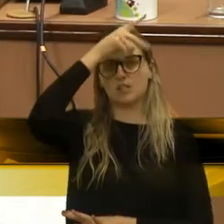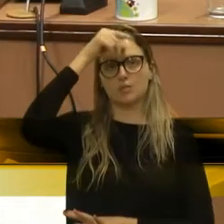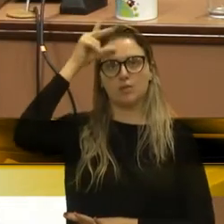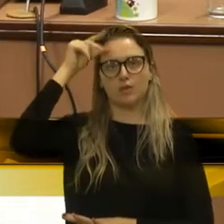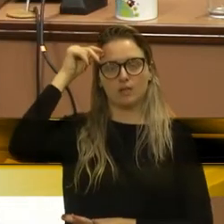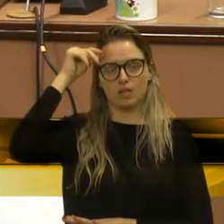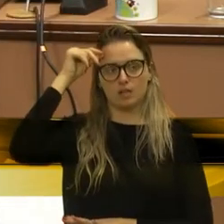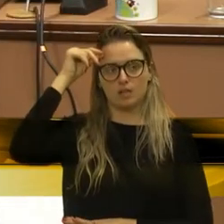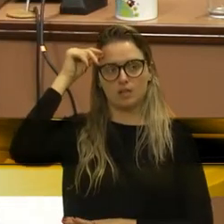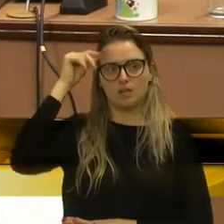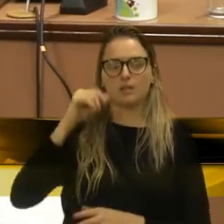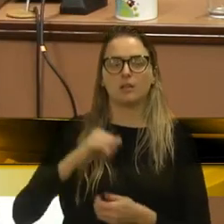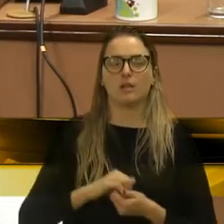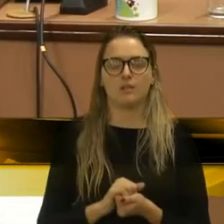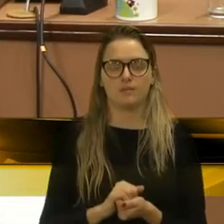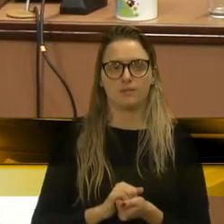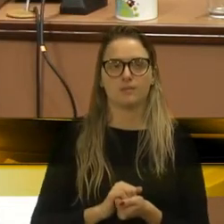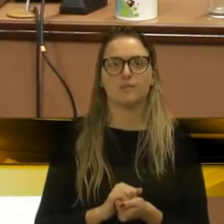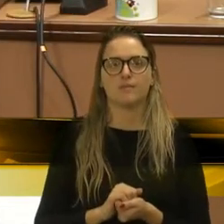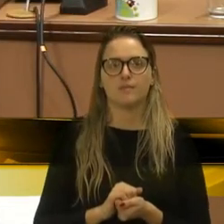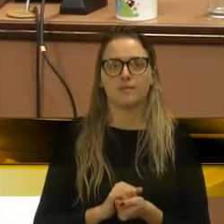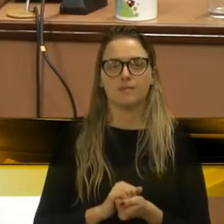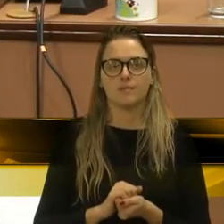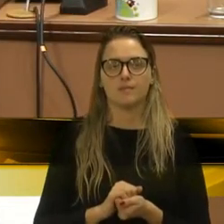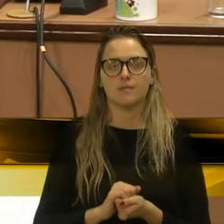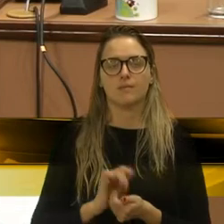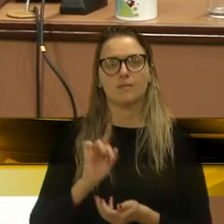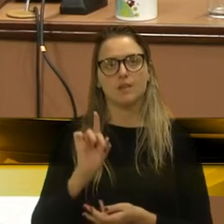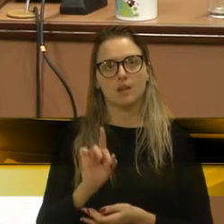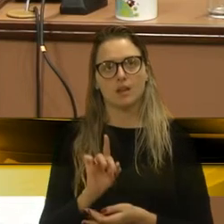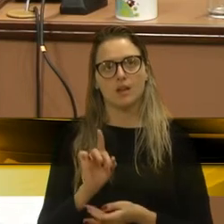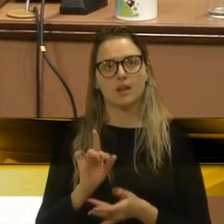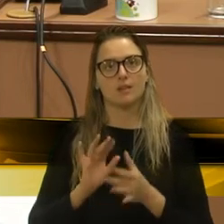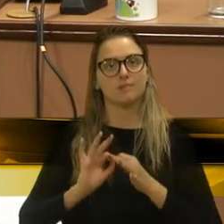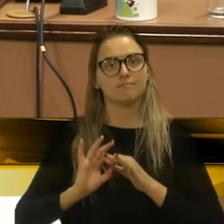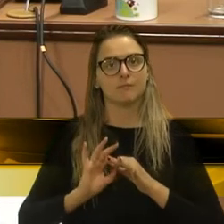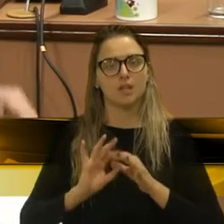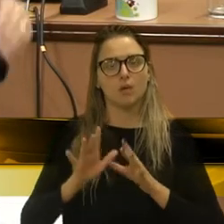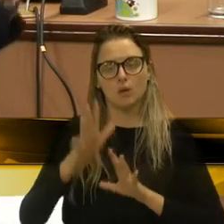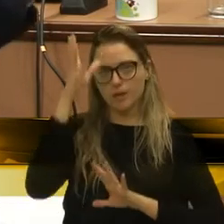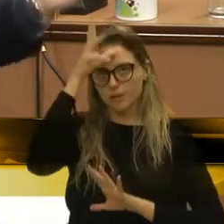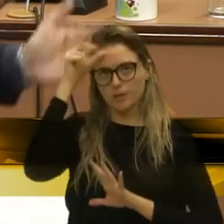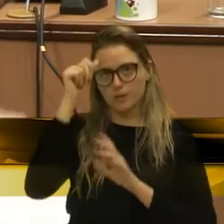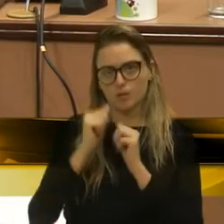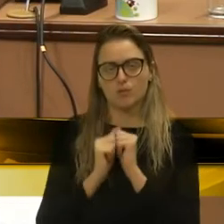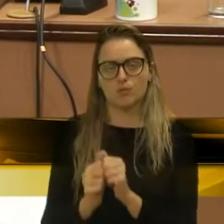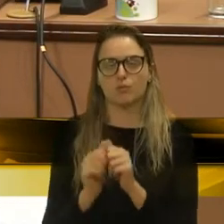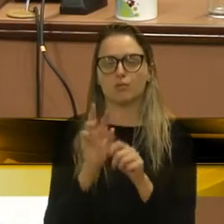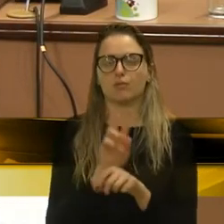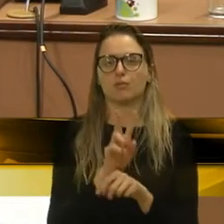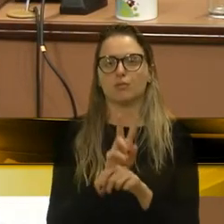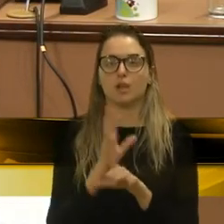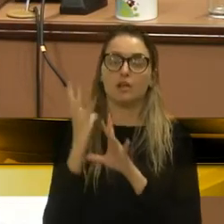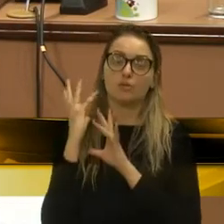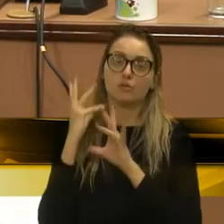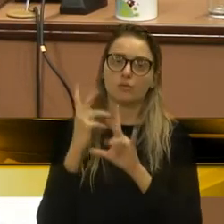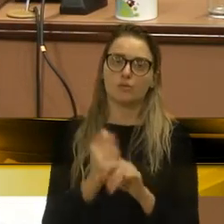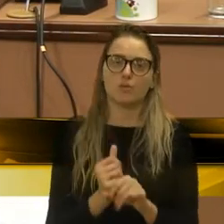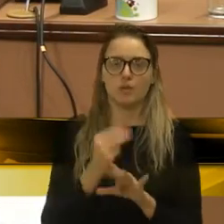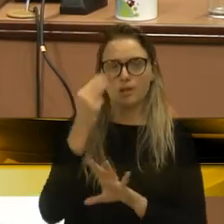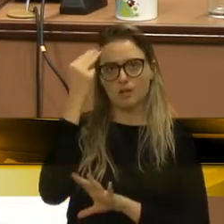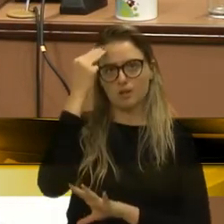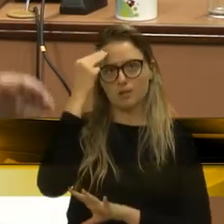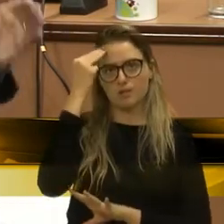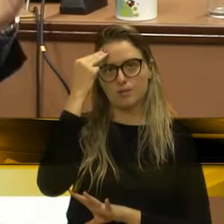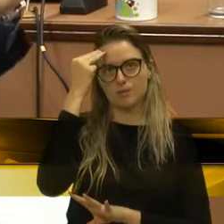do Instituto de Proteção ao Patrimônio Histórico da União com a Prefeitura, no sentido de preservar e resgatar a memória daquele